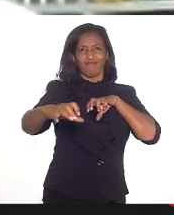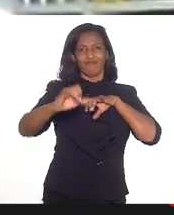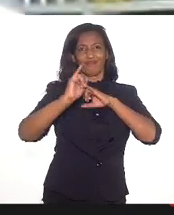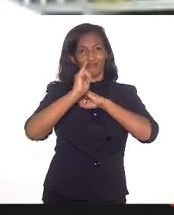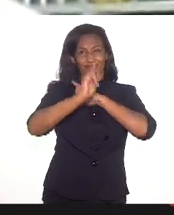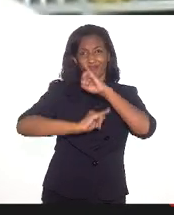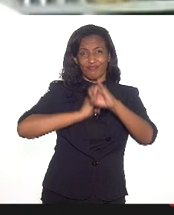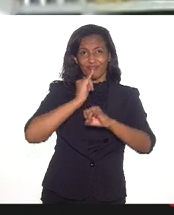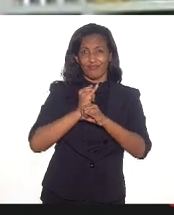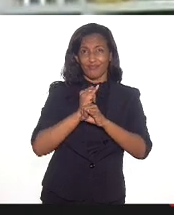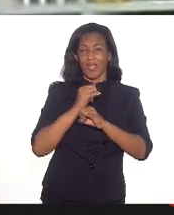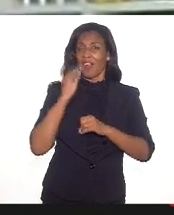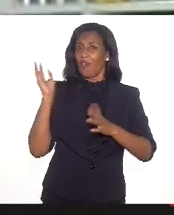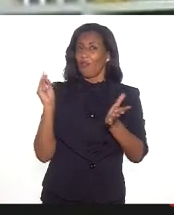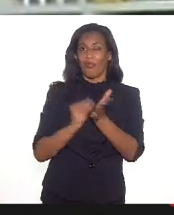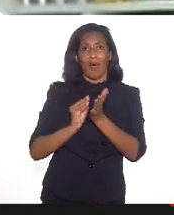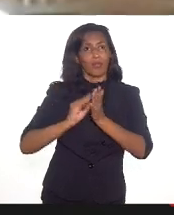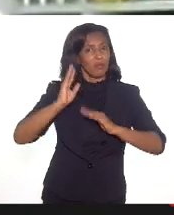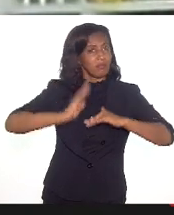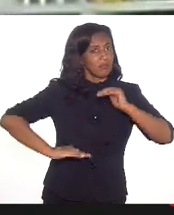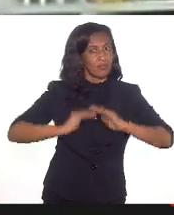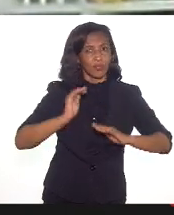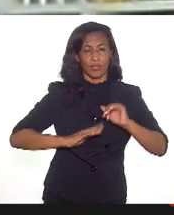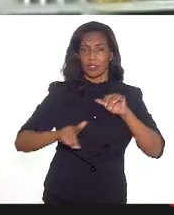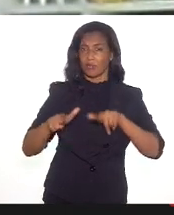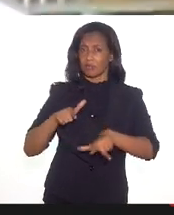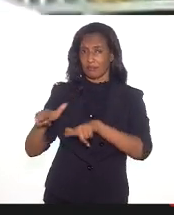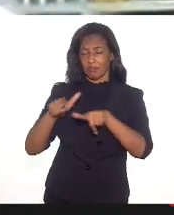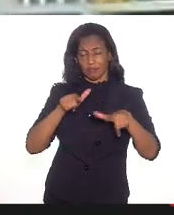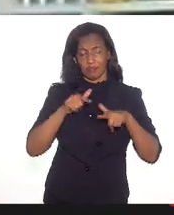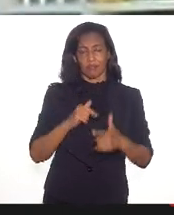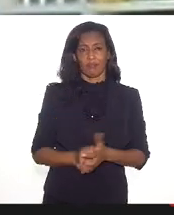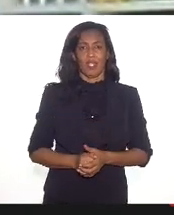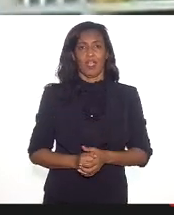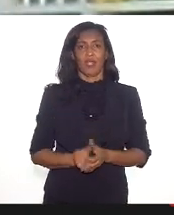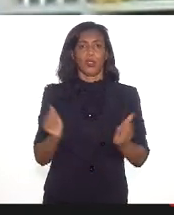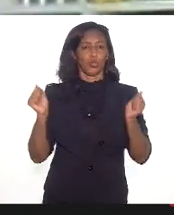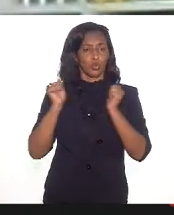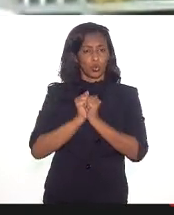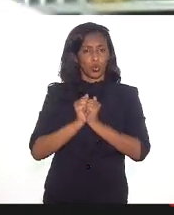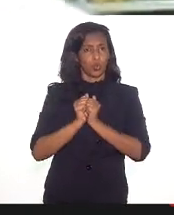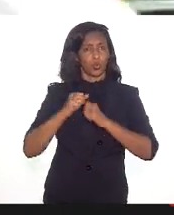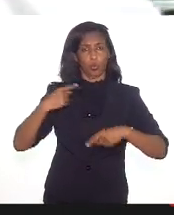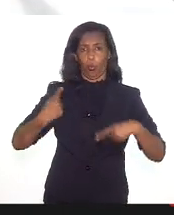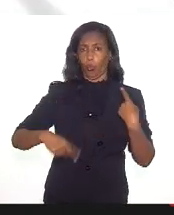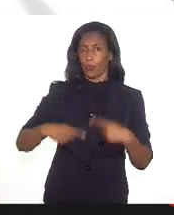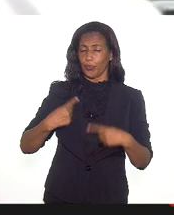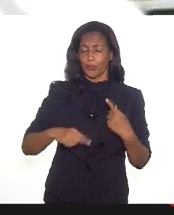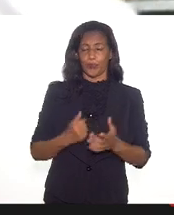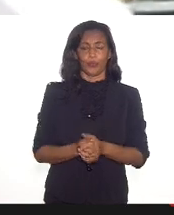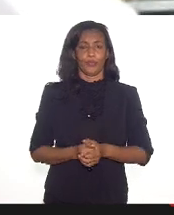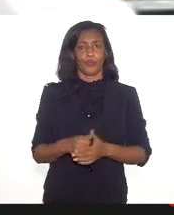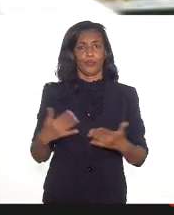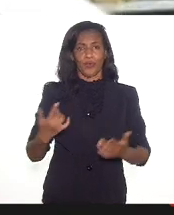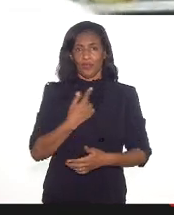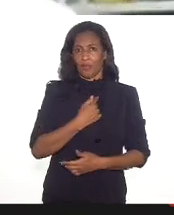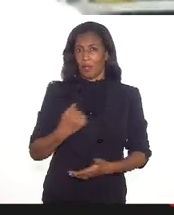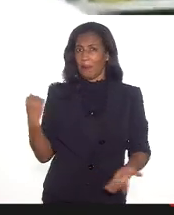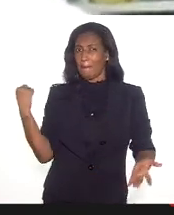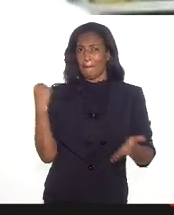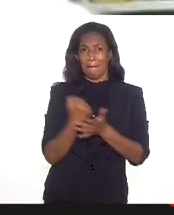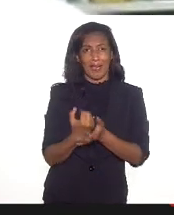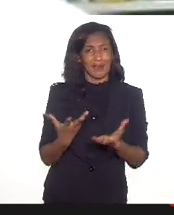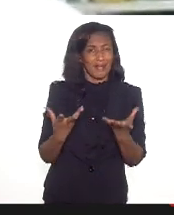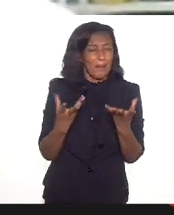a precarização dessas relações de trabalho que já vem dentro de um desmonte, de uma política também. Então, estamos vivendo nesse governo que impacta